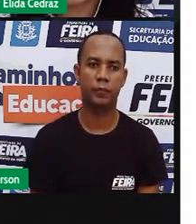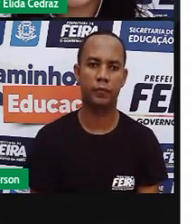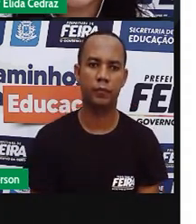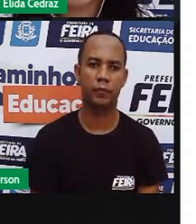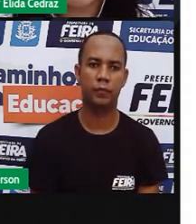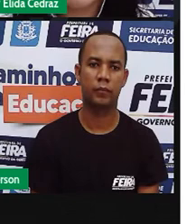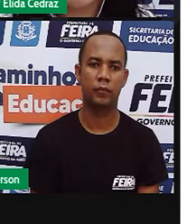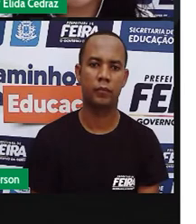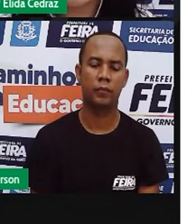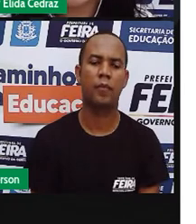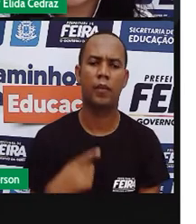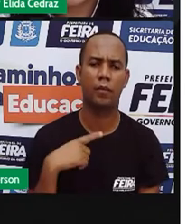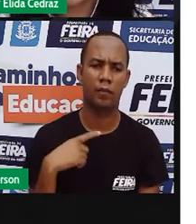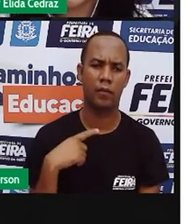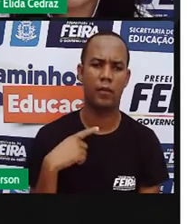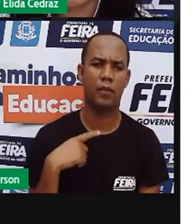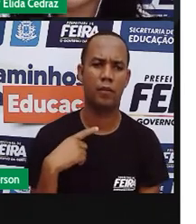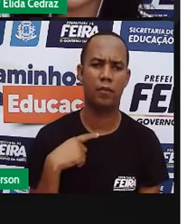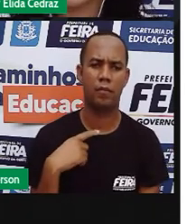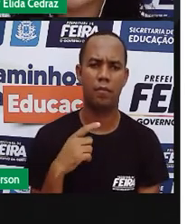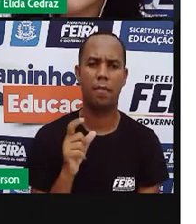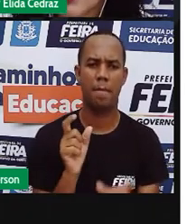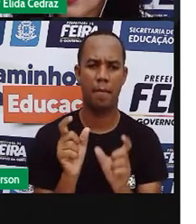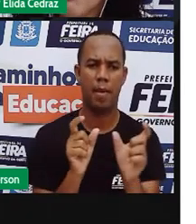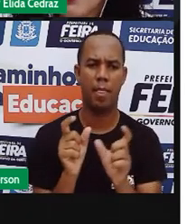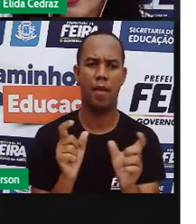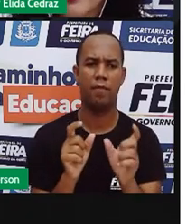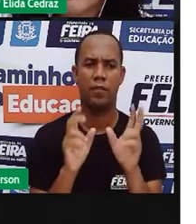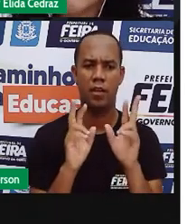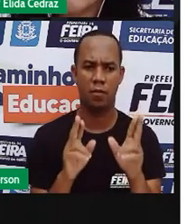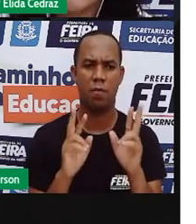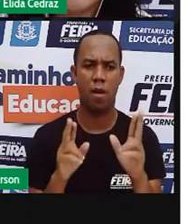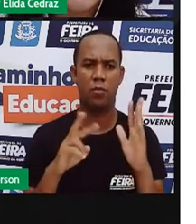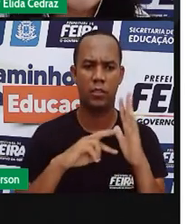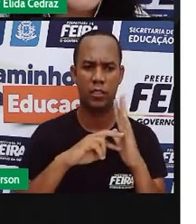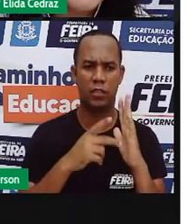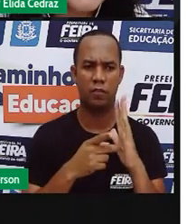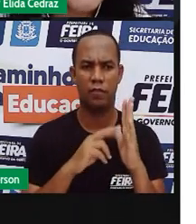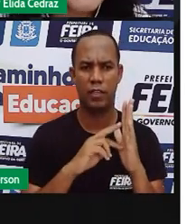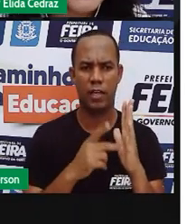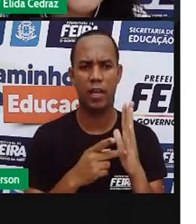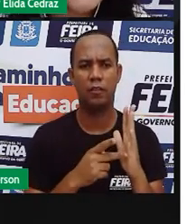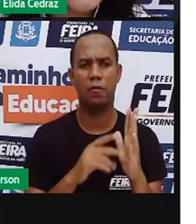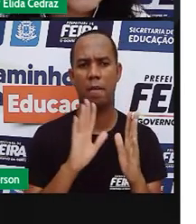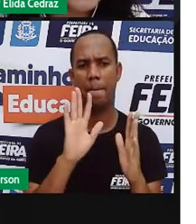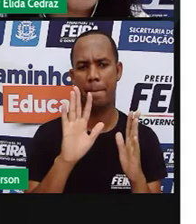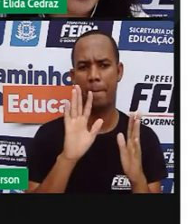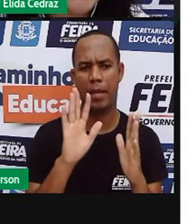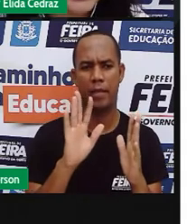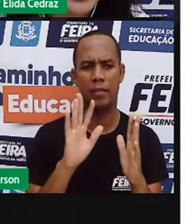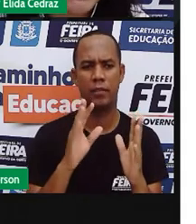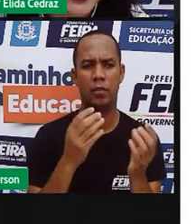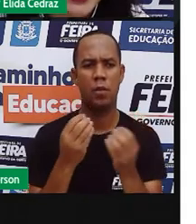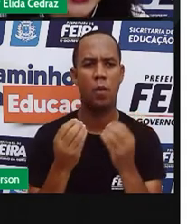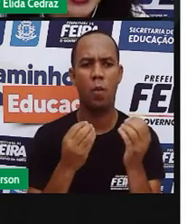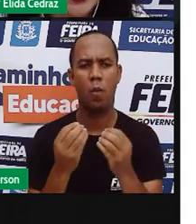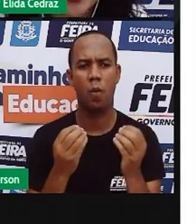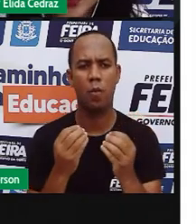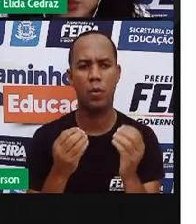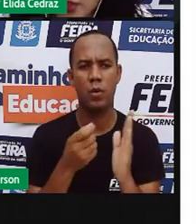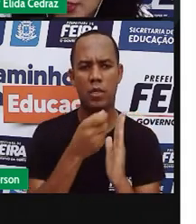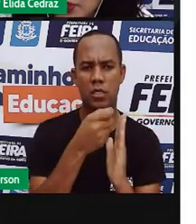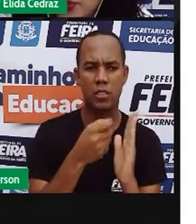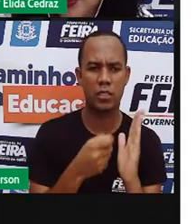Existem as palavras que tem o mesmo significado. Mas elas são escritas de formas diferentes.